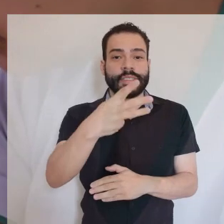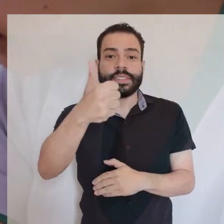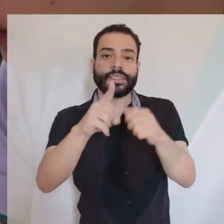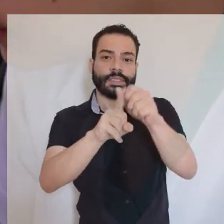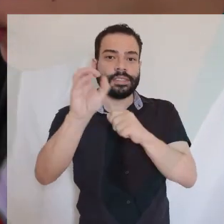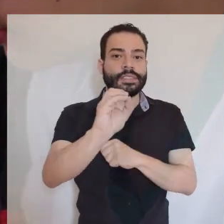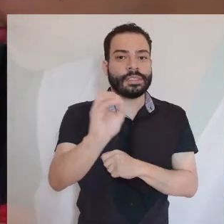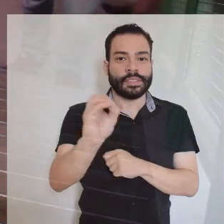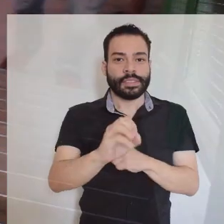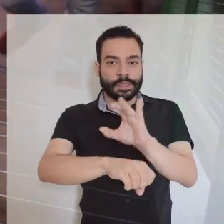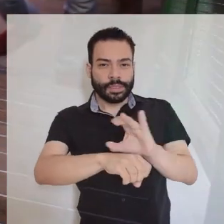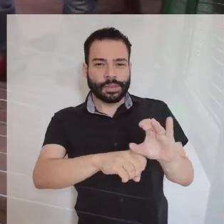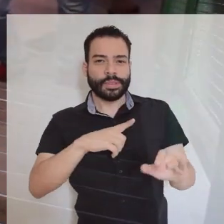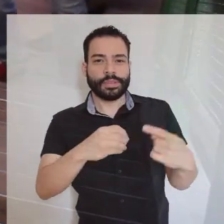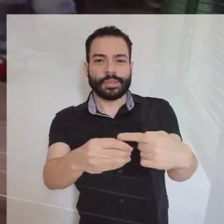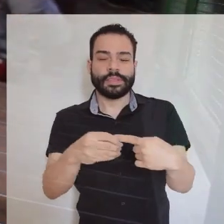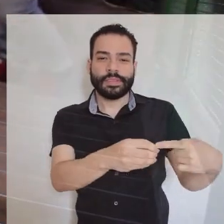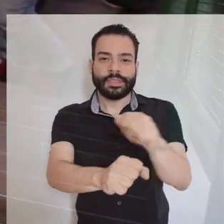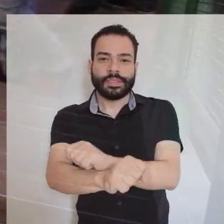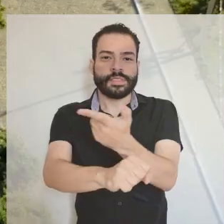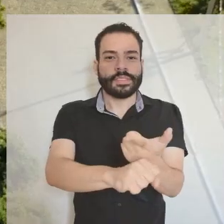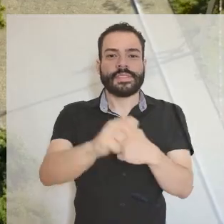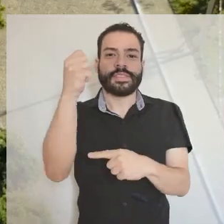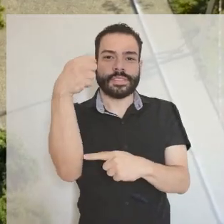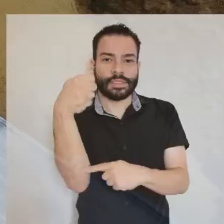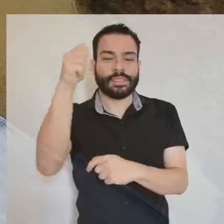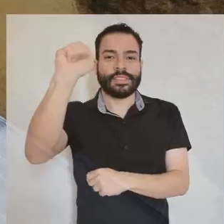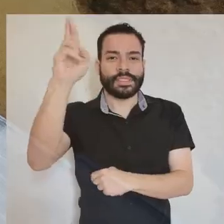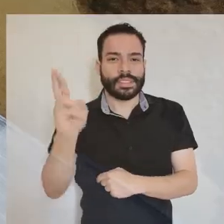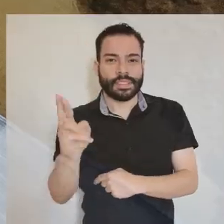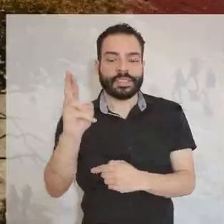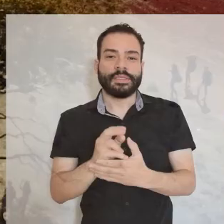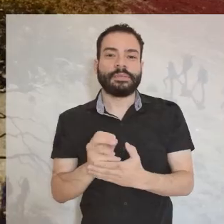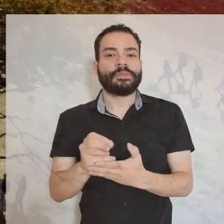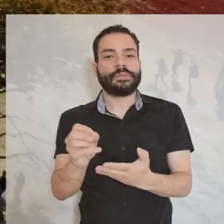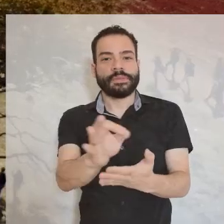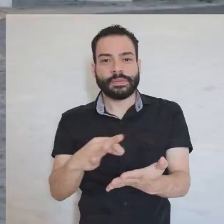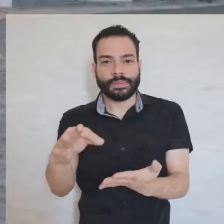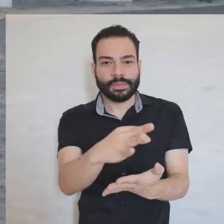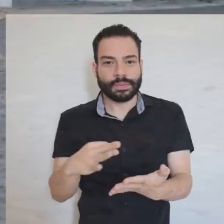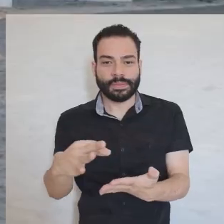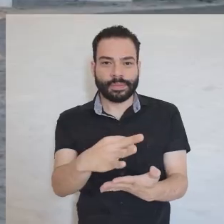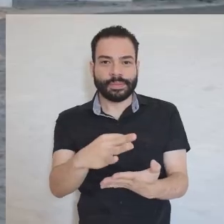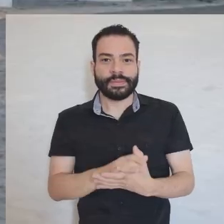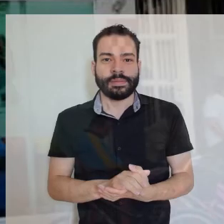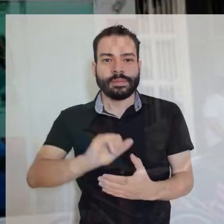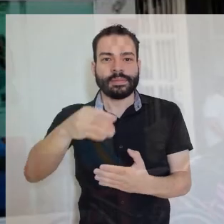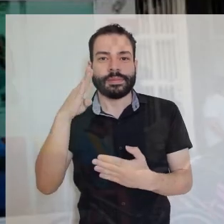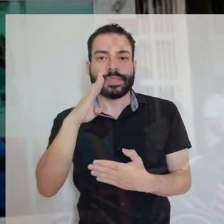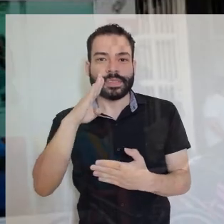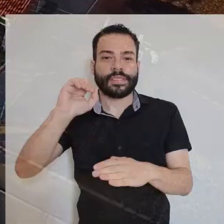31 de outubro. Cursos nas cidades de Almenara, Araçuaí, Arinos, Diamantina,